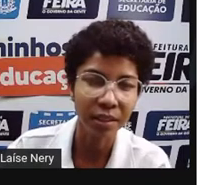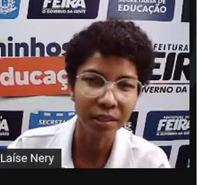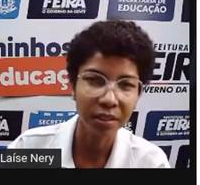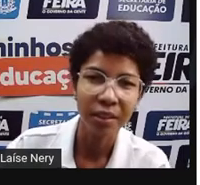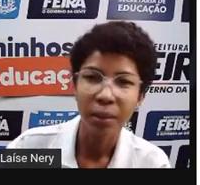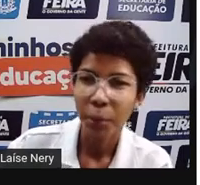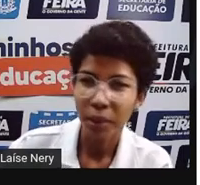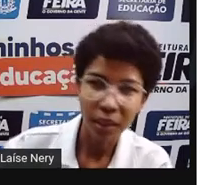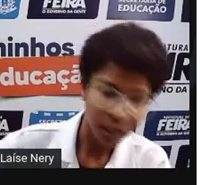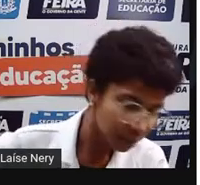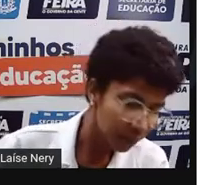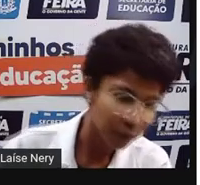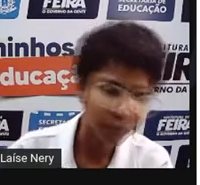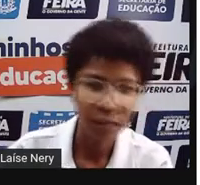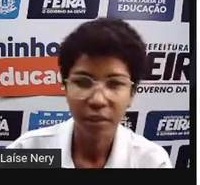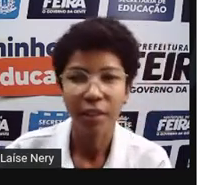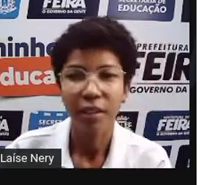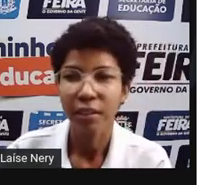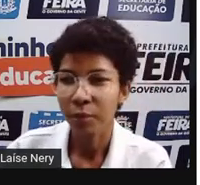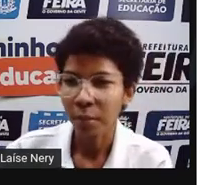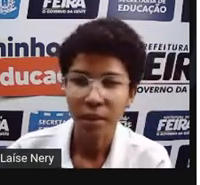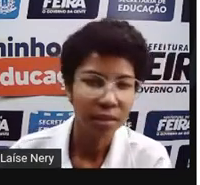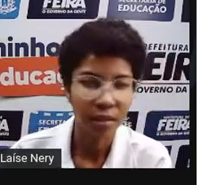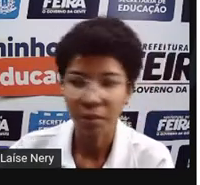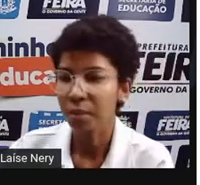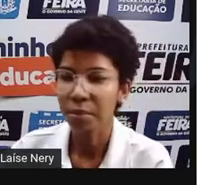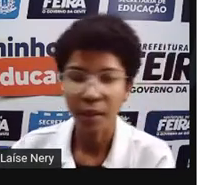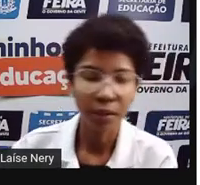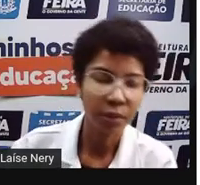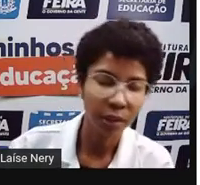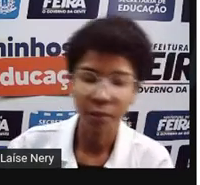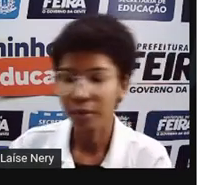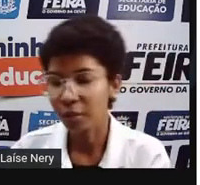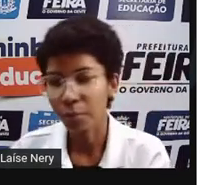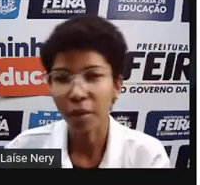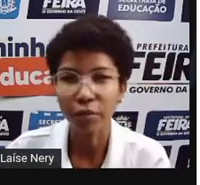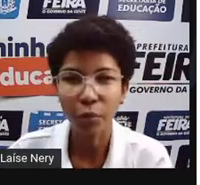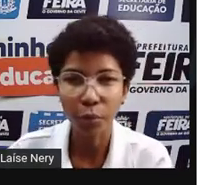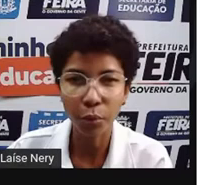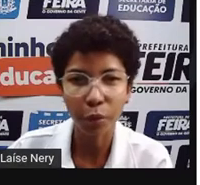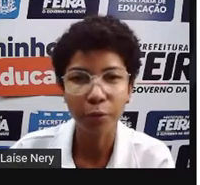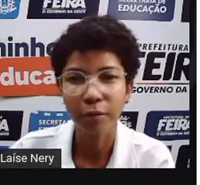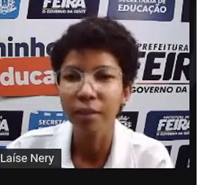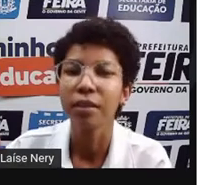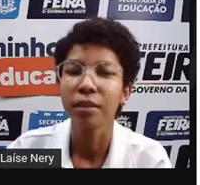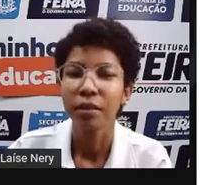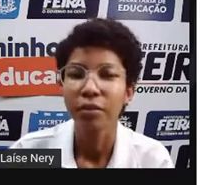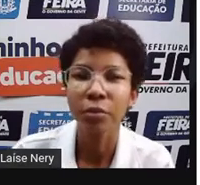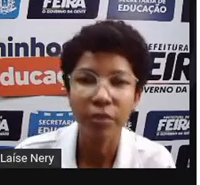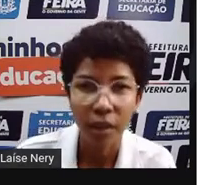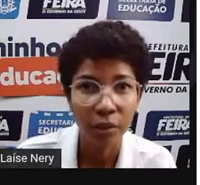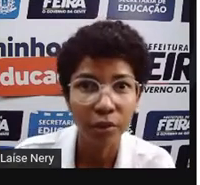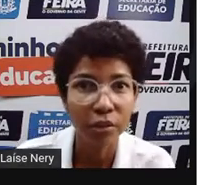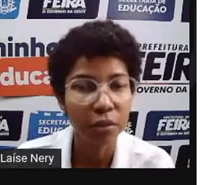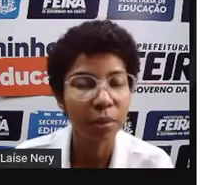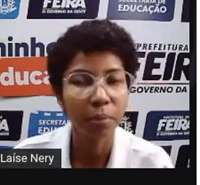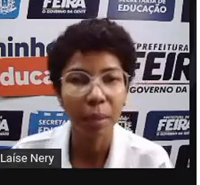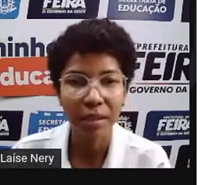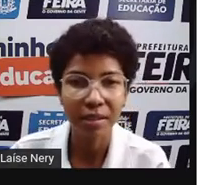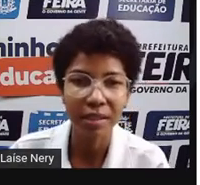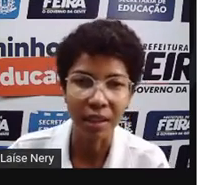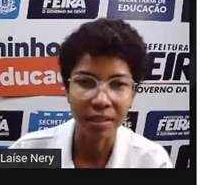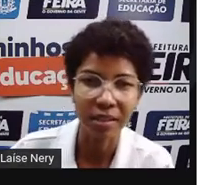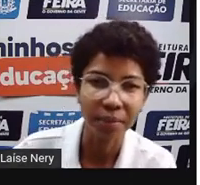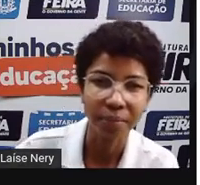paciência? Ou é daquelas pessoas que não tem paciência, não sabe esperar, tem um pavio curto? Vamos falar hoje sobre